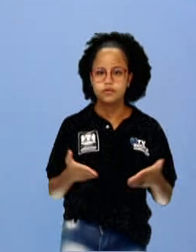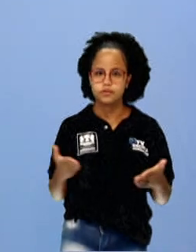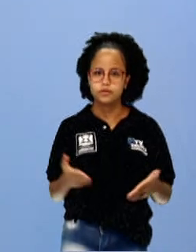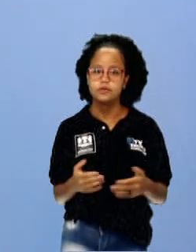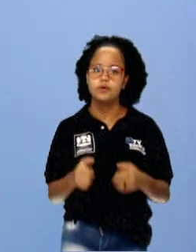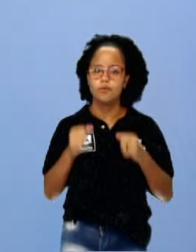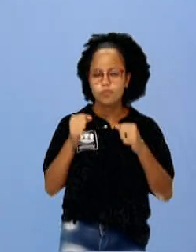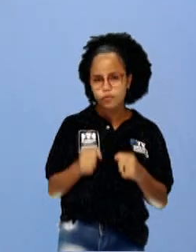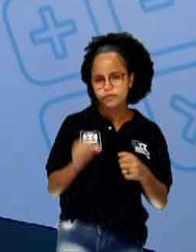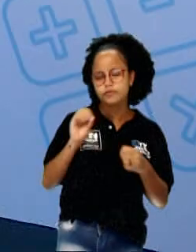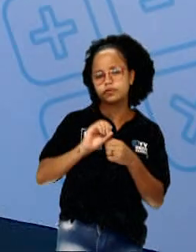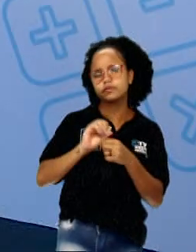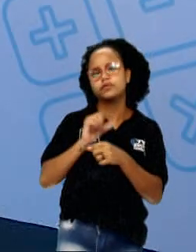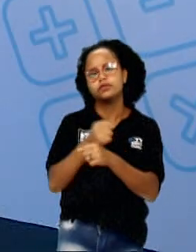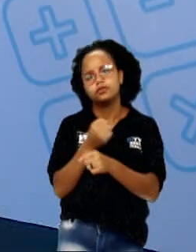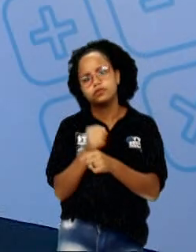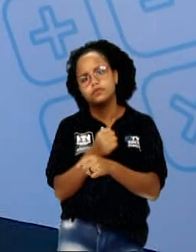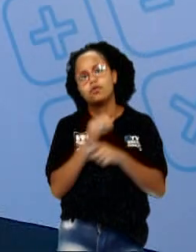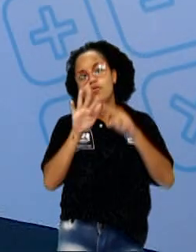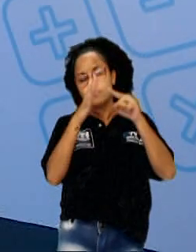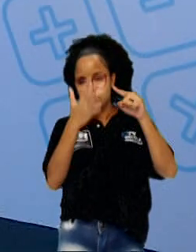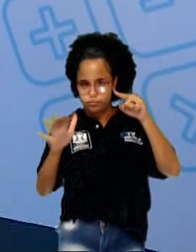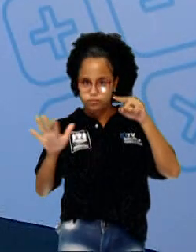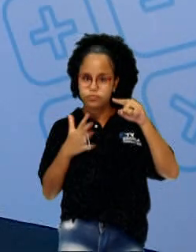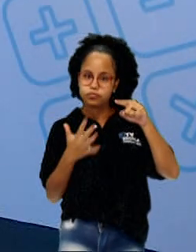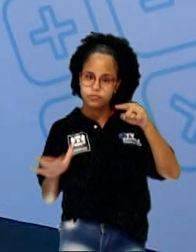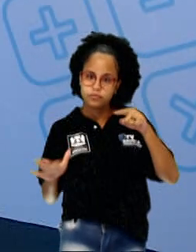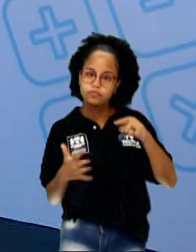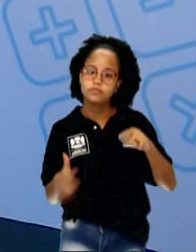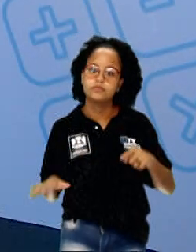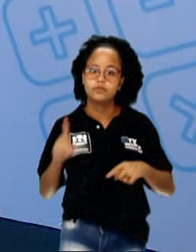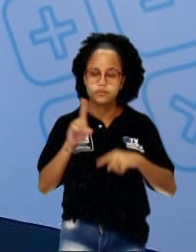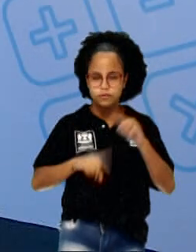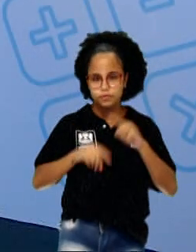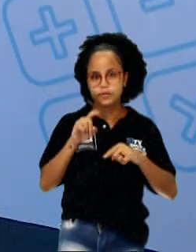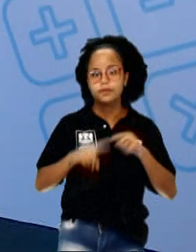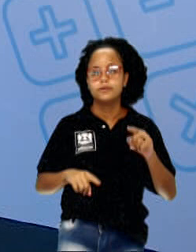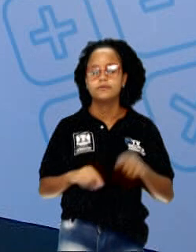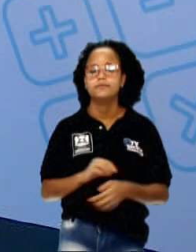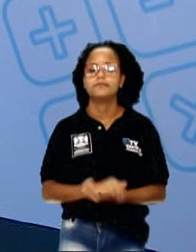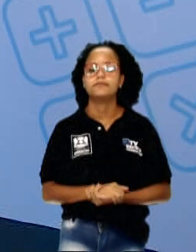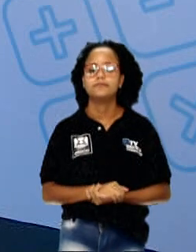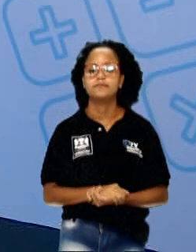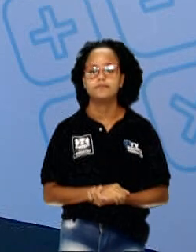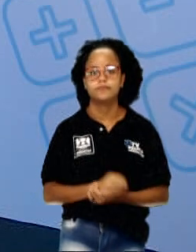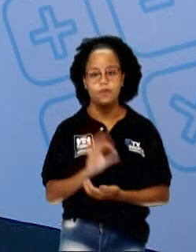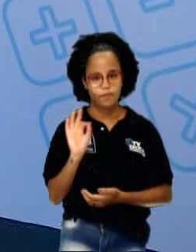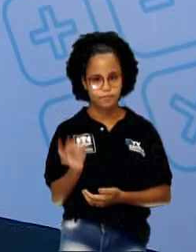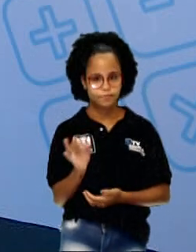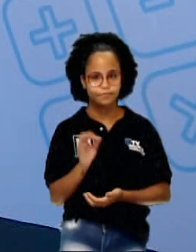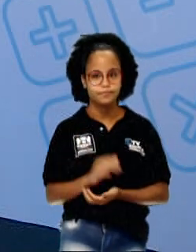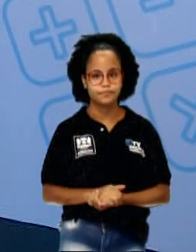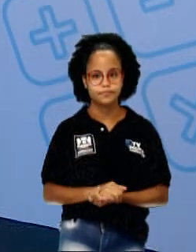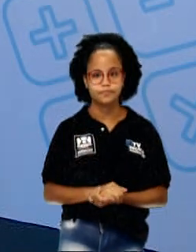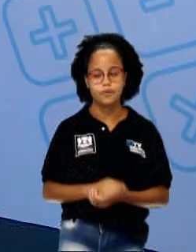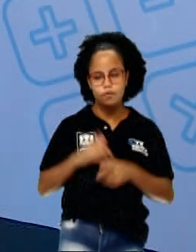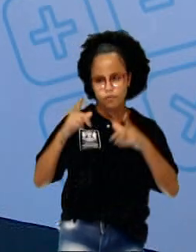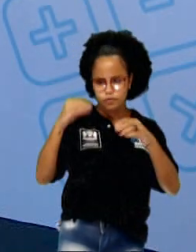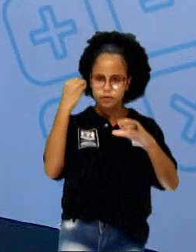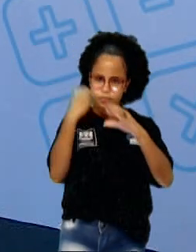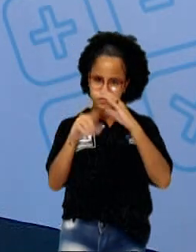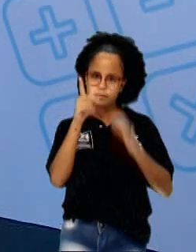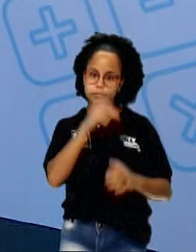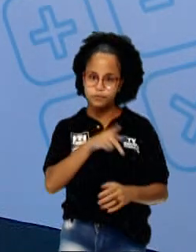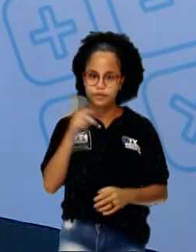possam produzir um desenho usando as folhas como material não convencional. Tá certo? Tirem uma foto, aí mandem para a